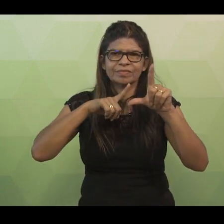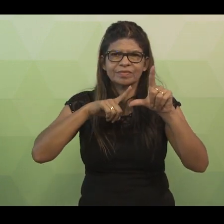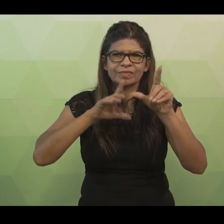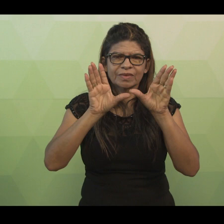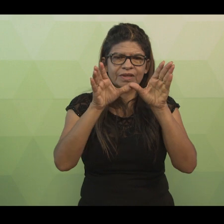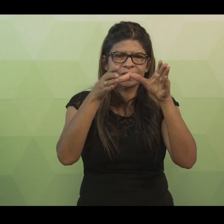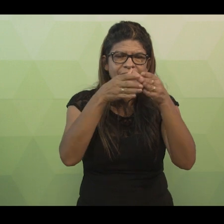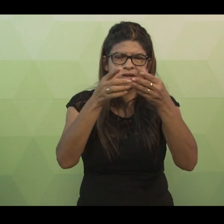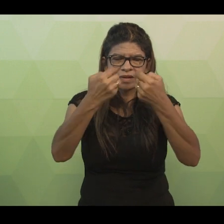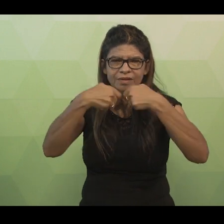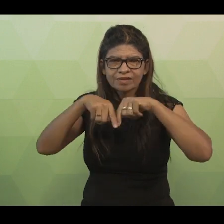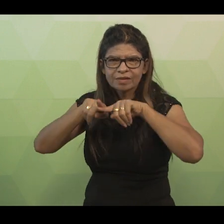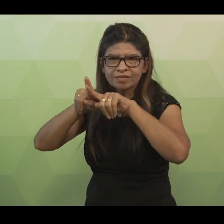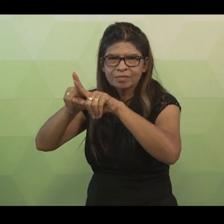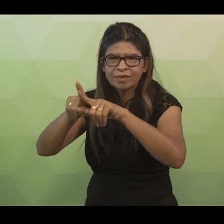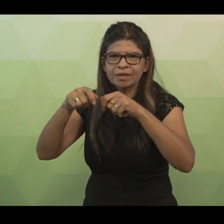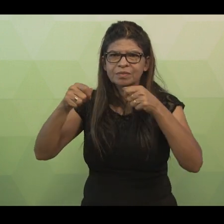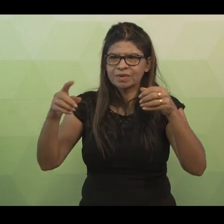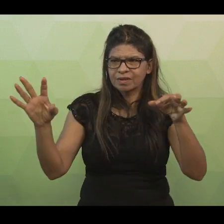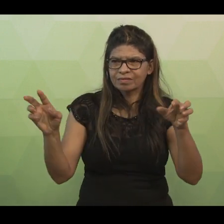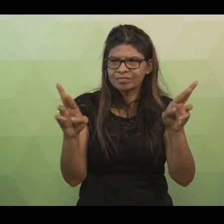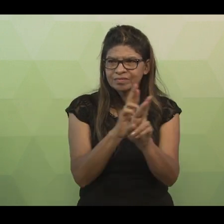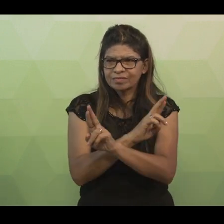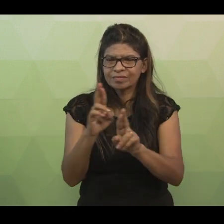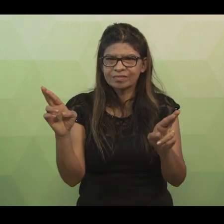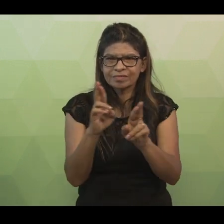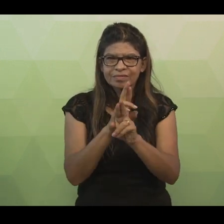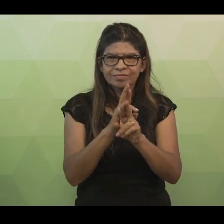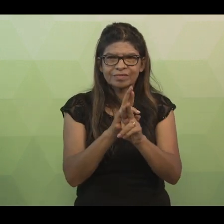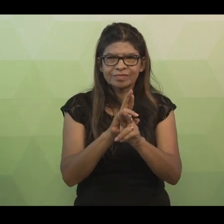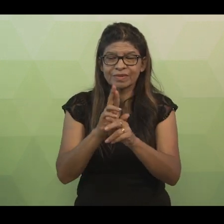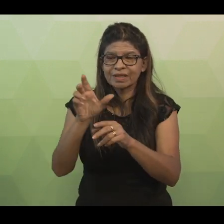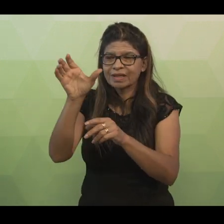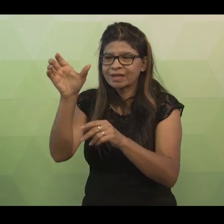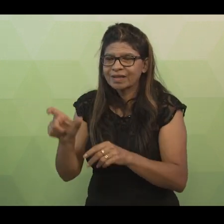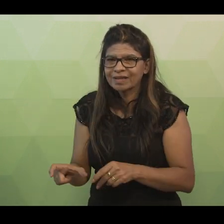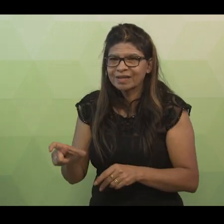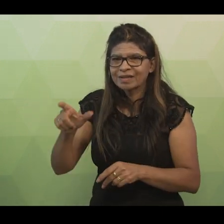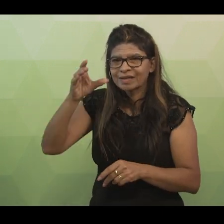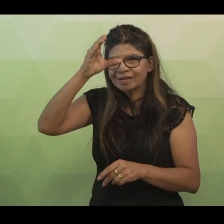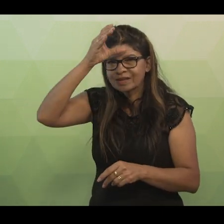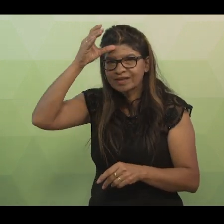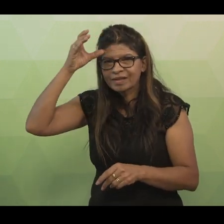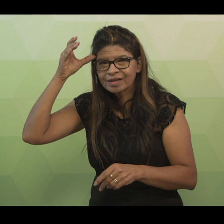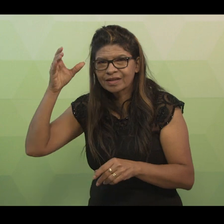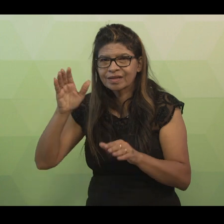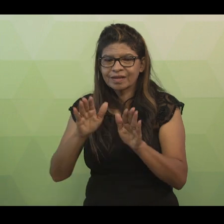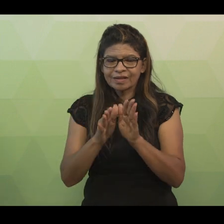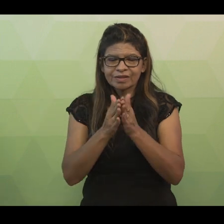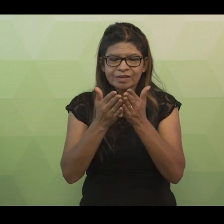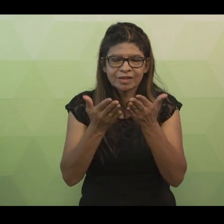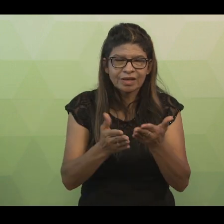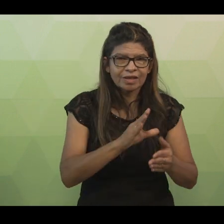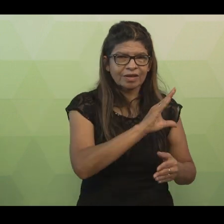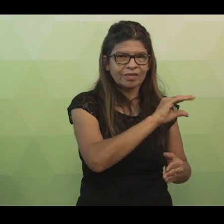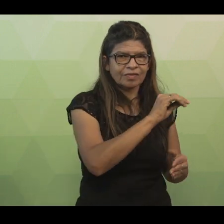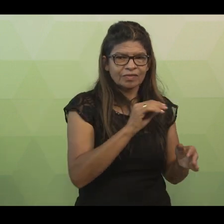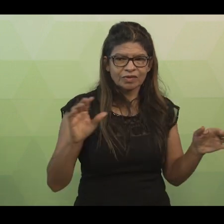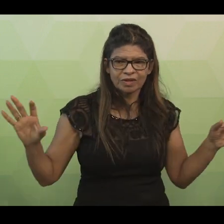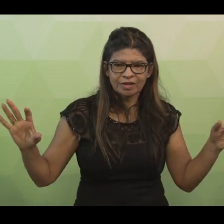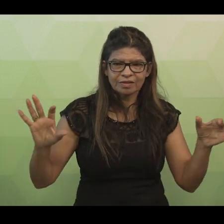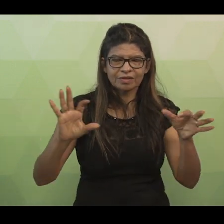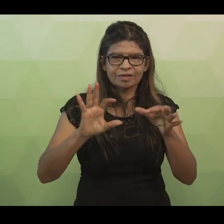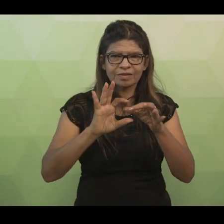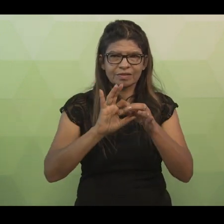classes. Cliente, livre e funcionário. O relacionamento entre a classe empréstimo e a classe cliente deve